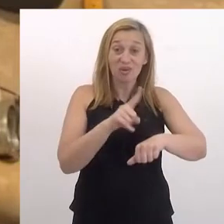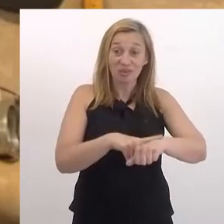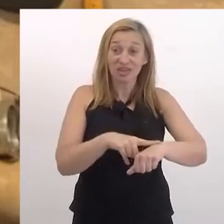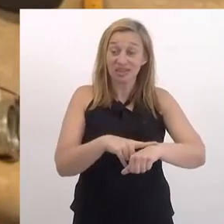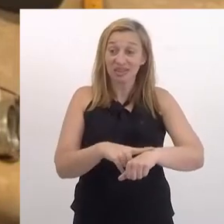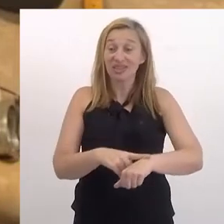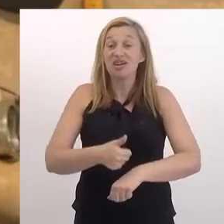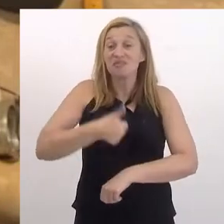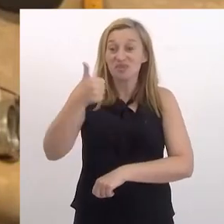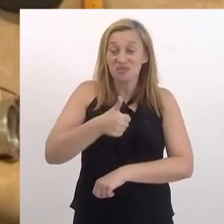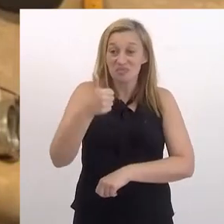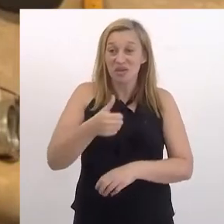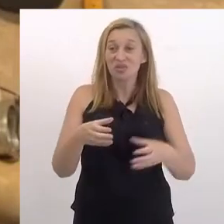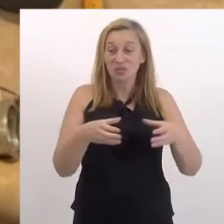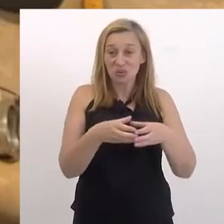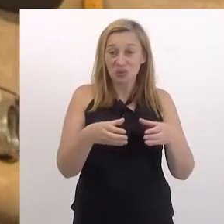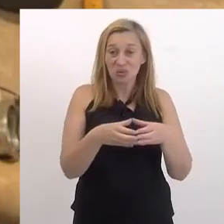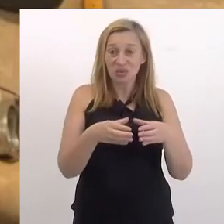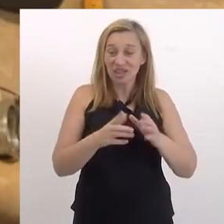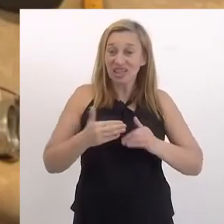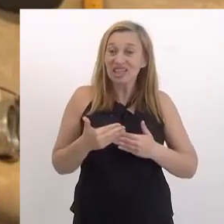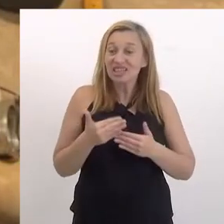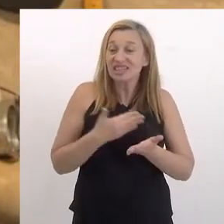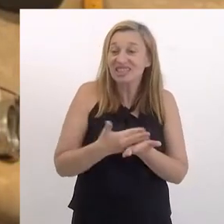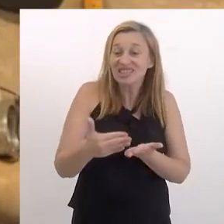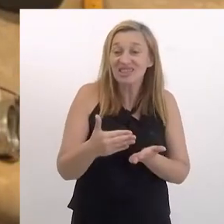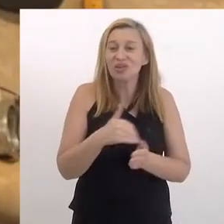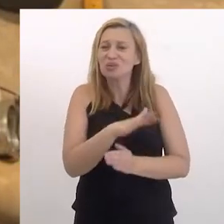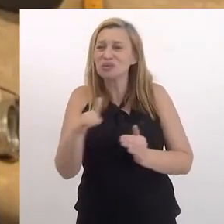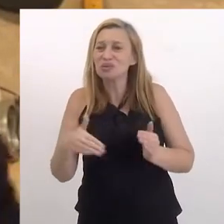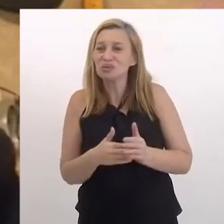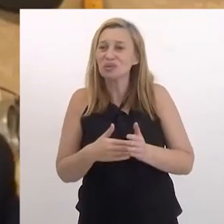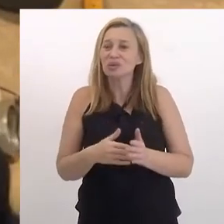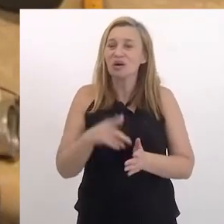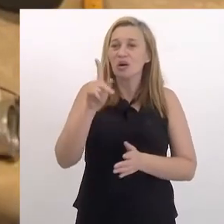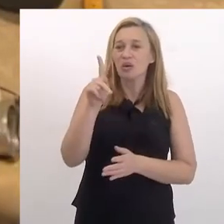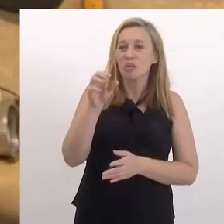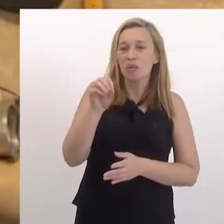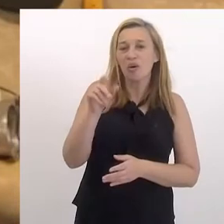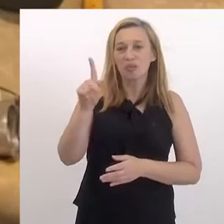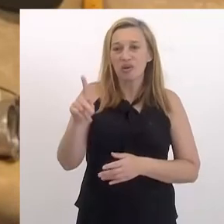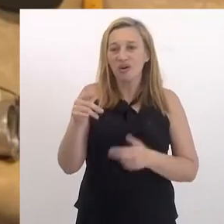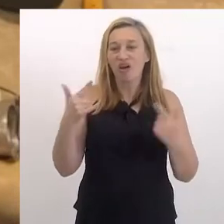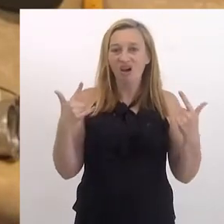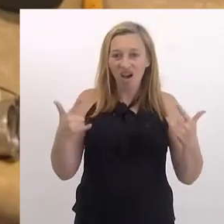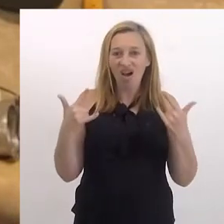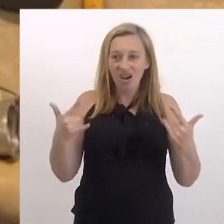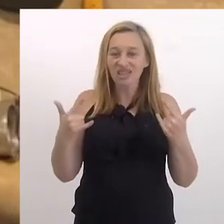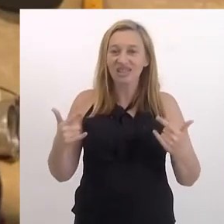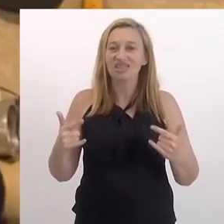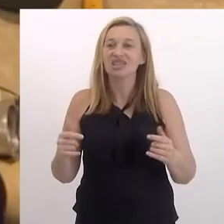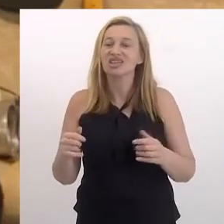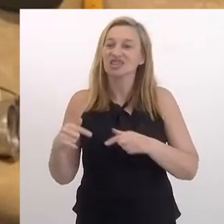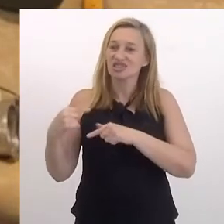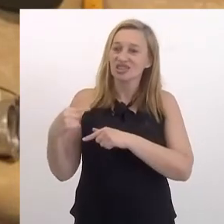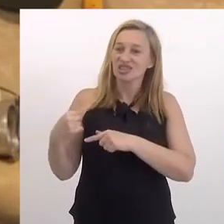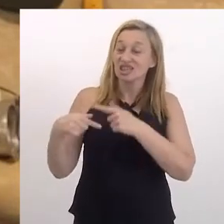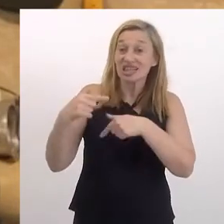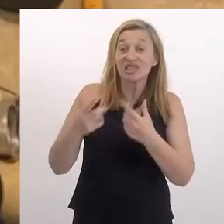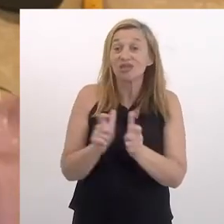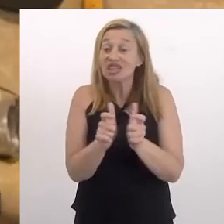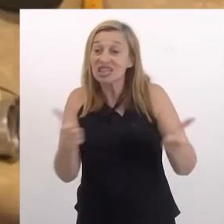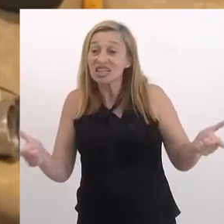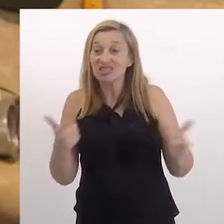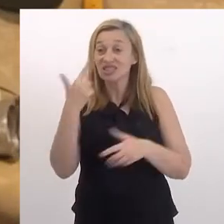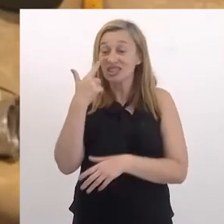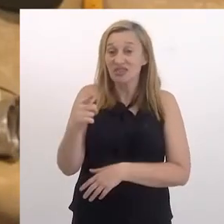naquele momento. Foi a primeira banda que deu pontapé para toda uma cena de pop rock dos anos 80, uma geração inteira,